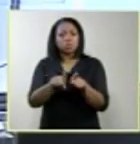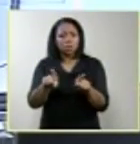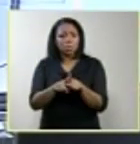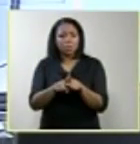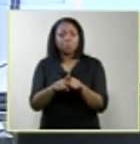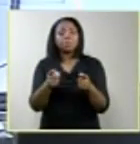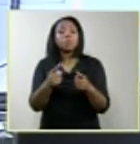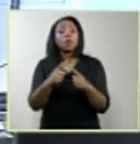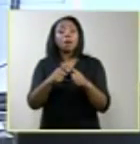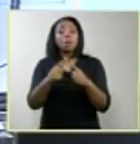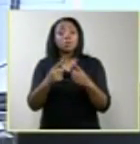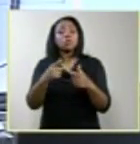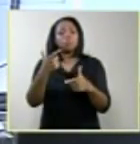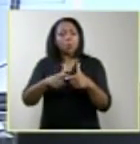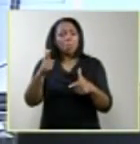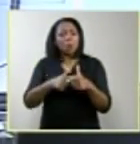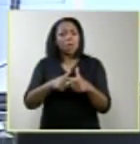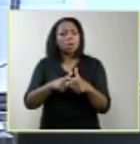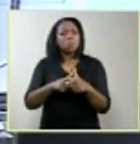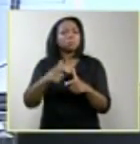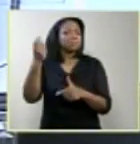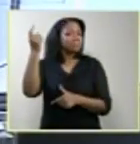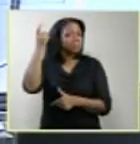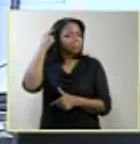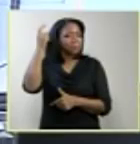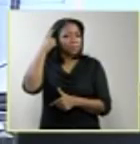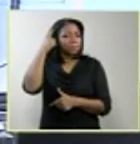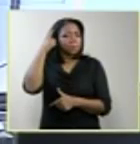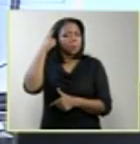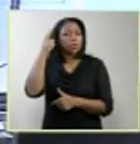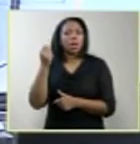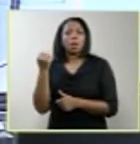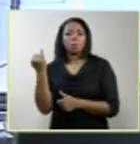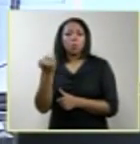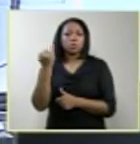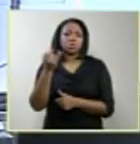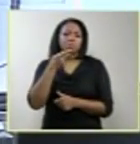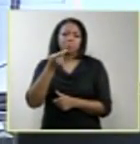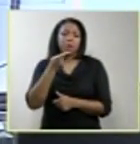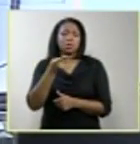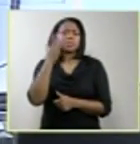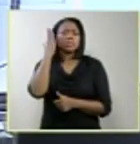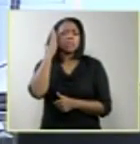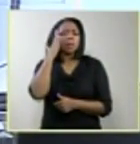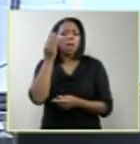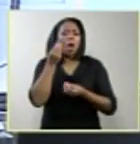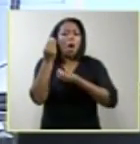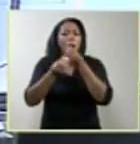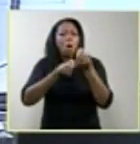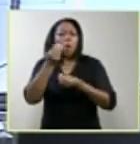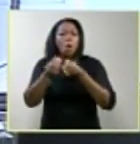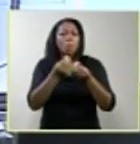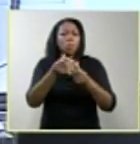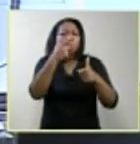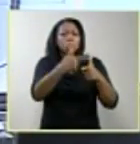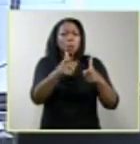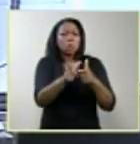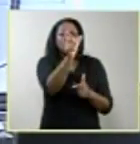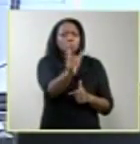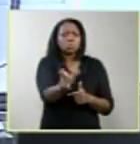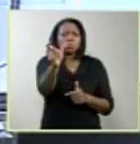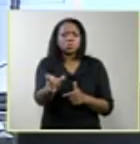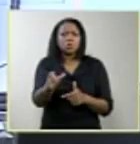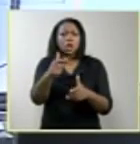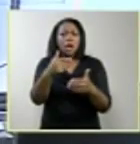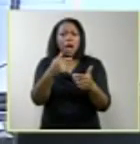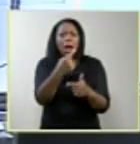84 casos de anencefalia. Portanto, é prevalente e nós precisamos saber conduzir cada caso de anencefalia